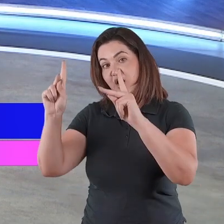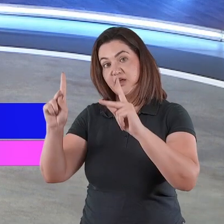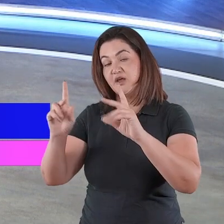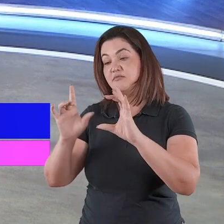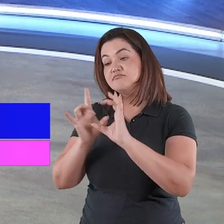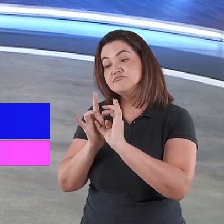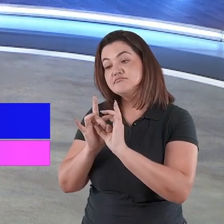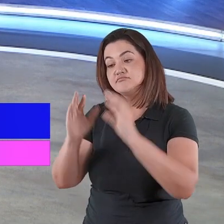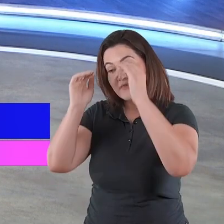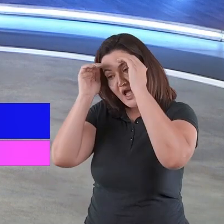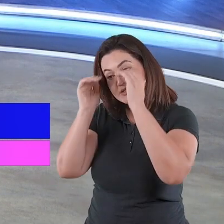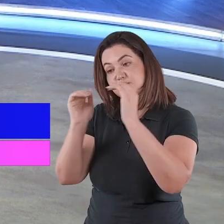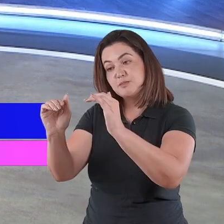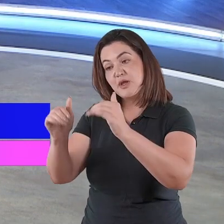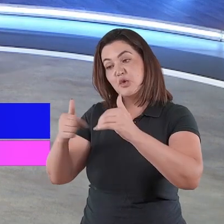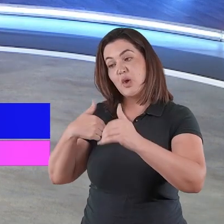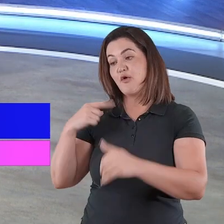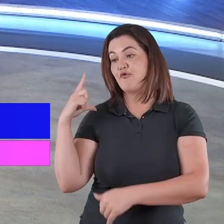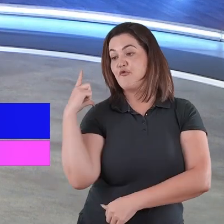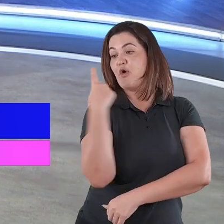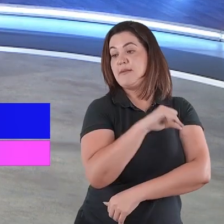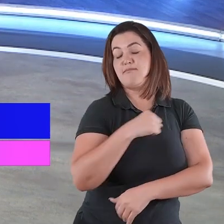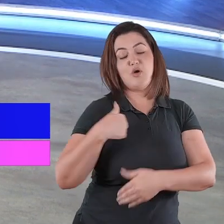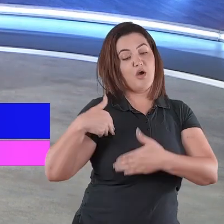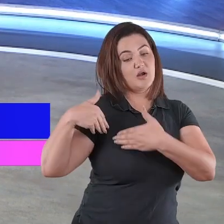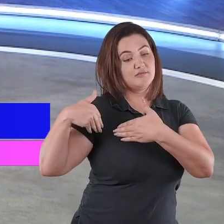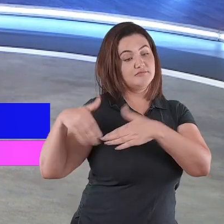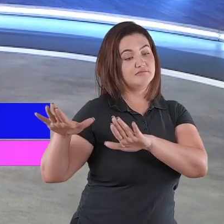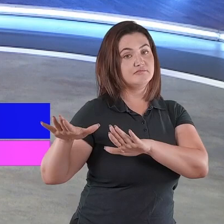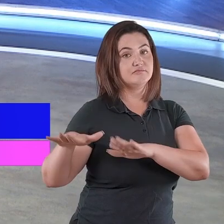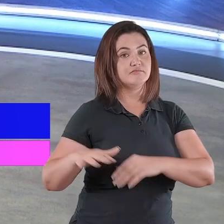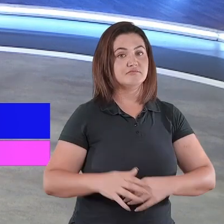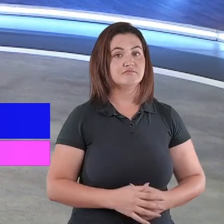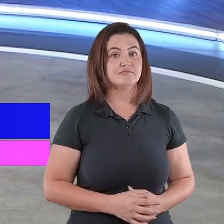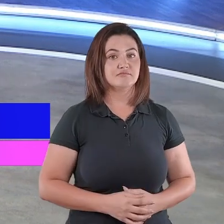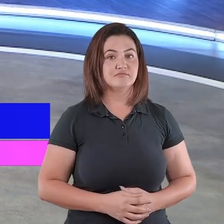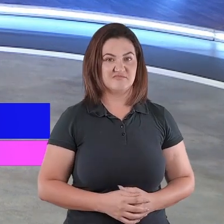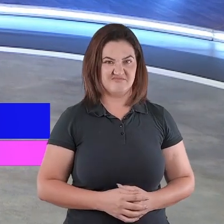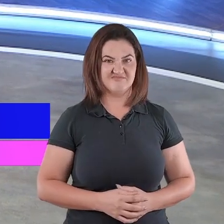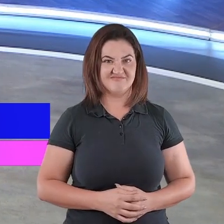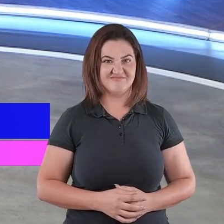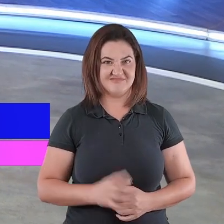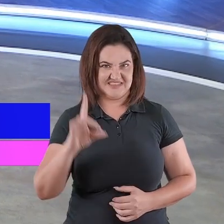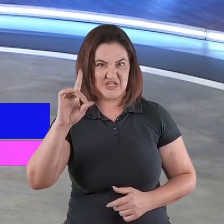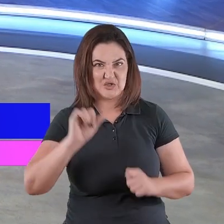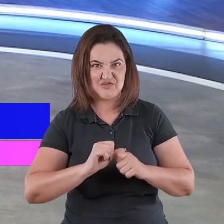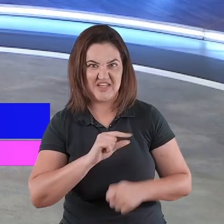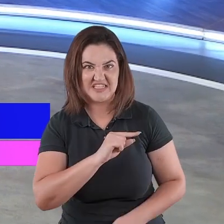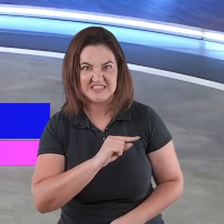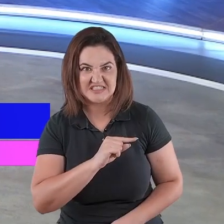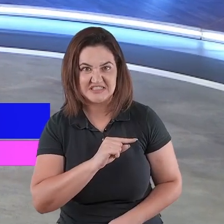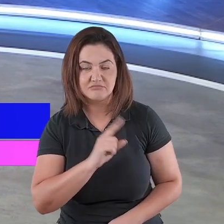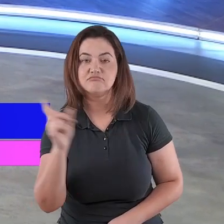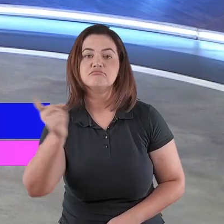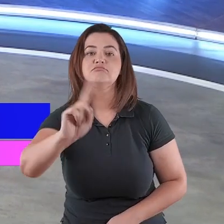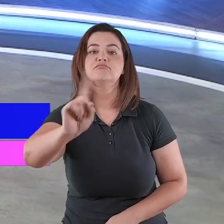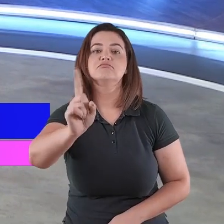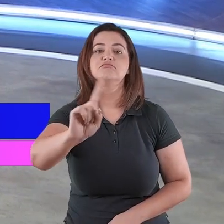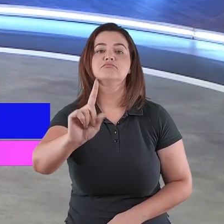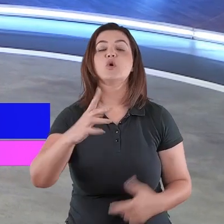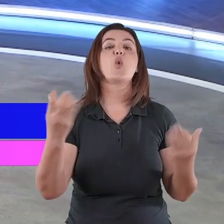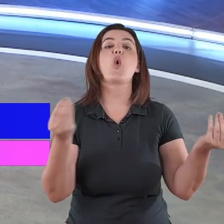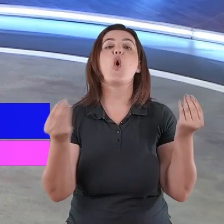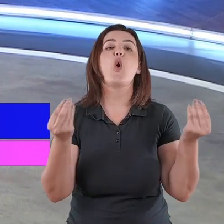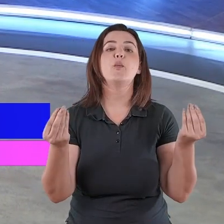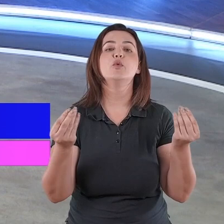se retirar do mundo, mas não foi o que Deus fez, ele não virou as costas para o ser humano, ele veio aqui,